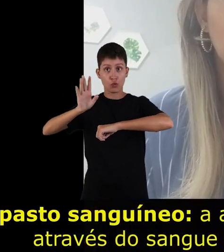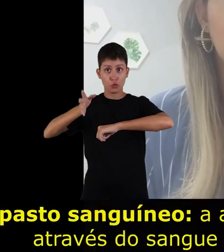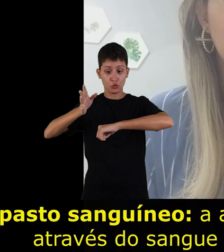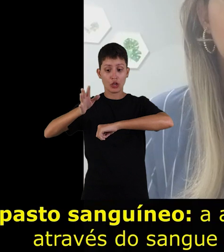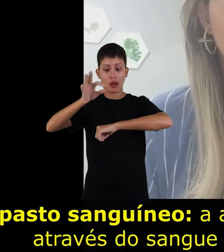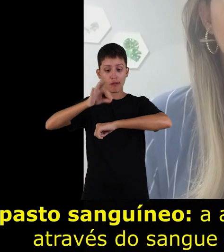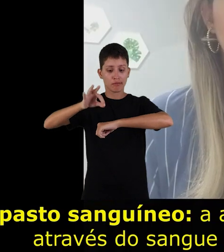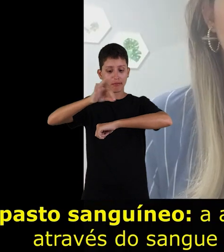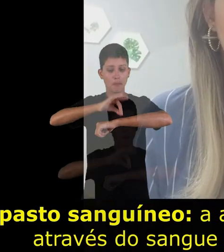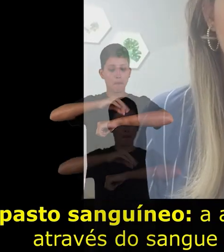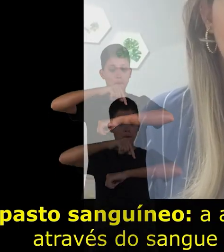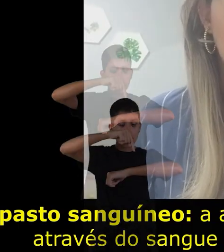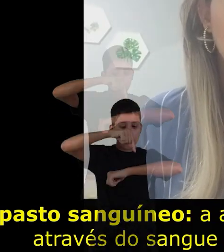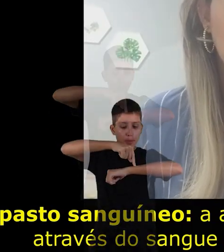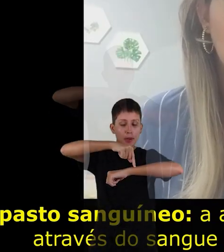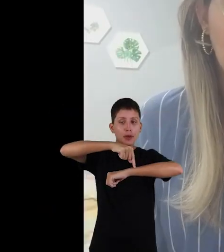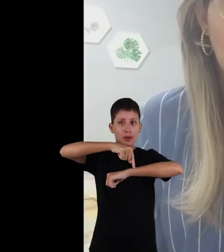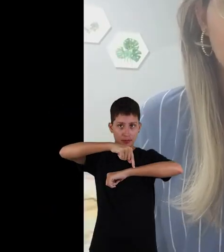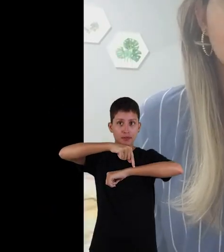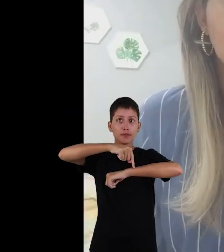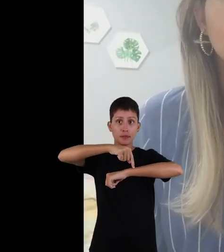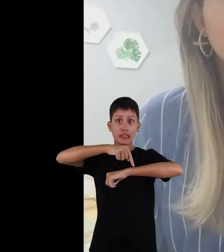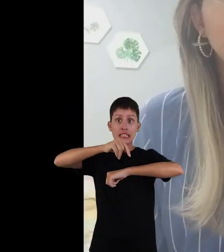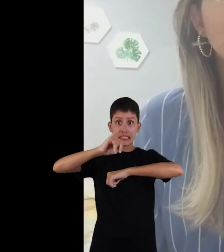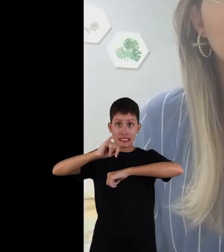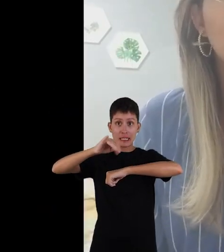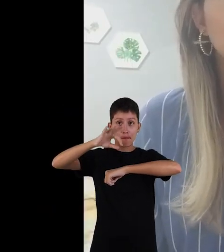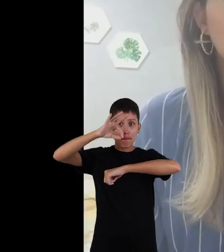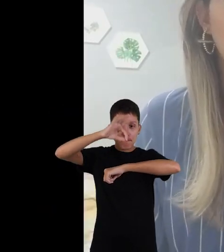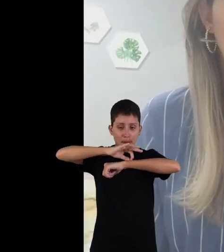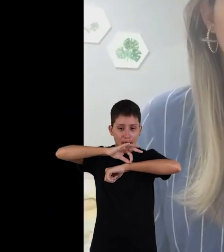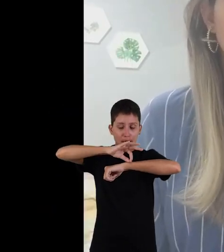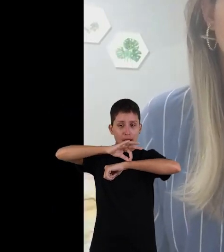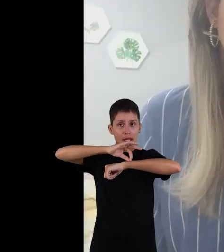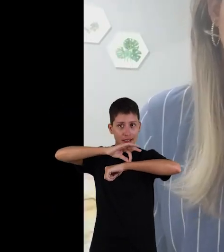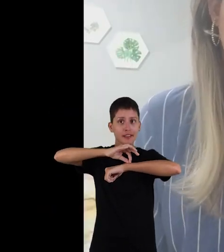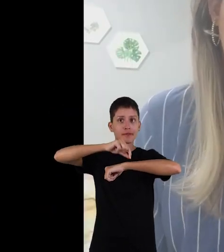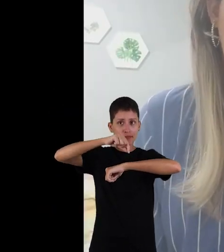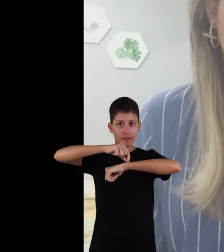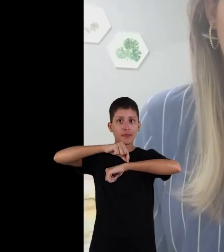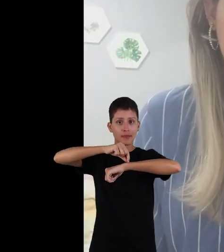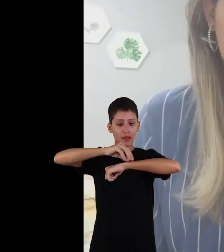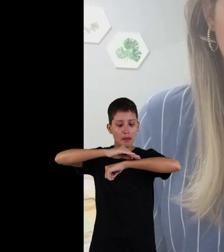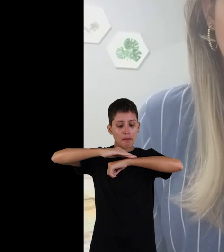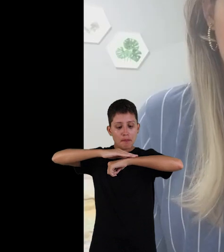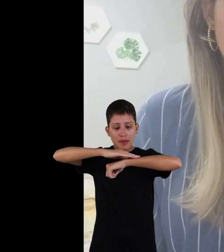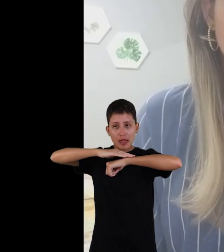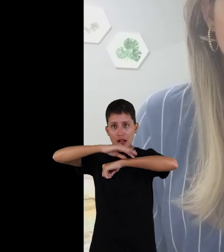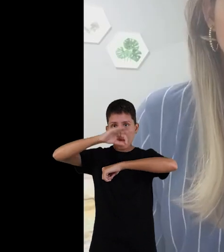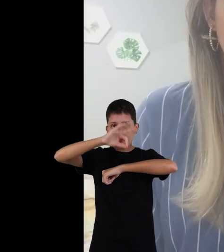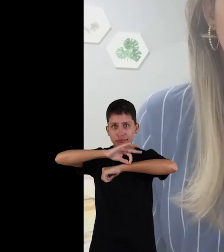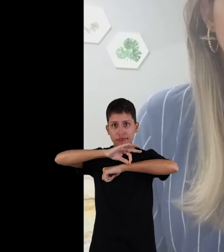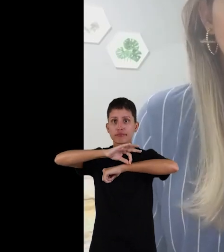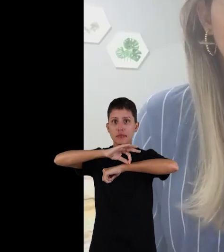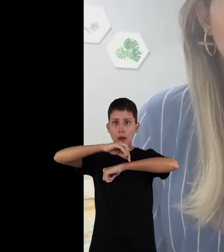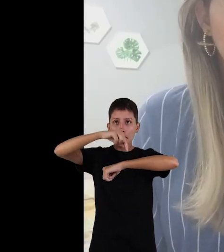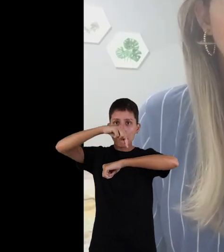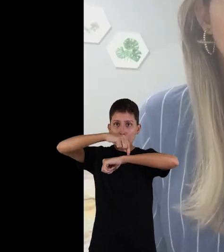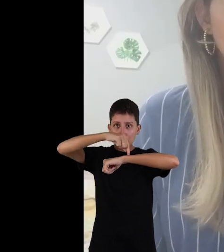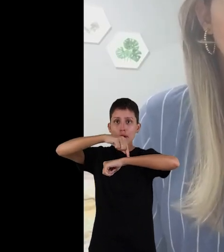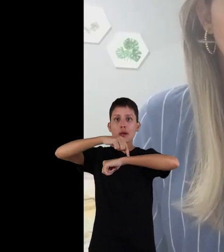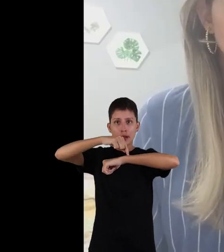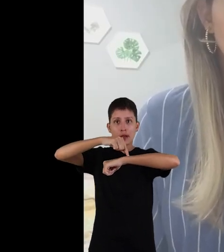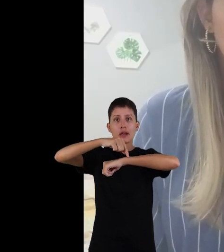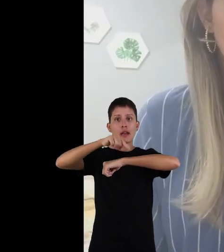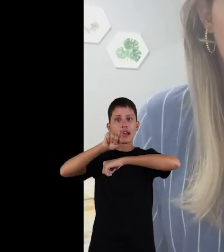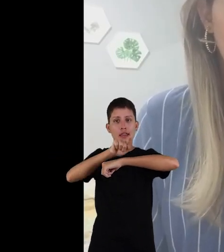pica o local. Quando ele pica o local da pele, no caso, ele perfura,